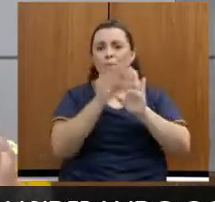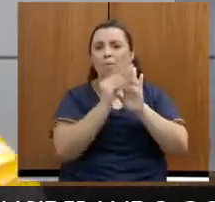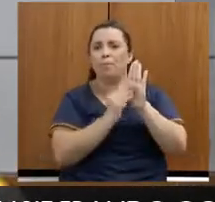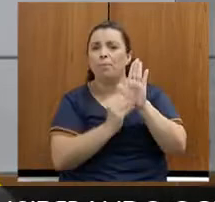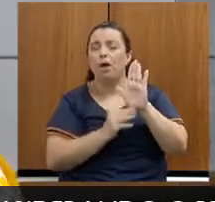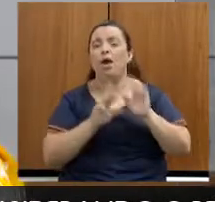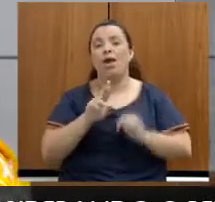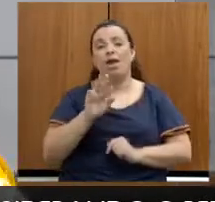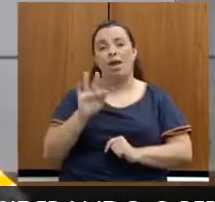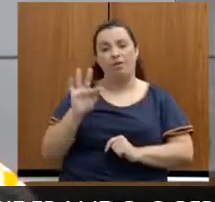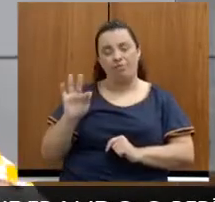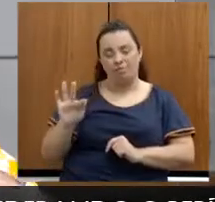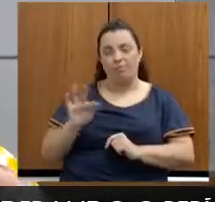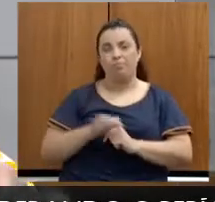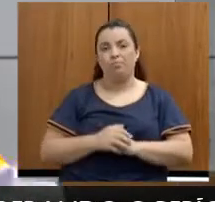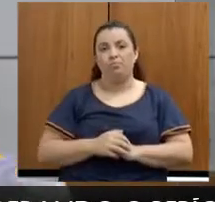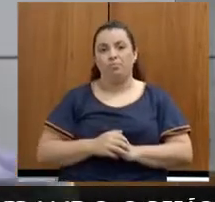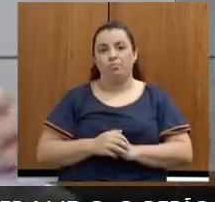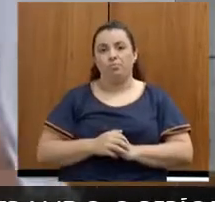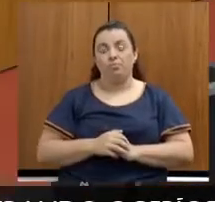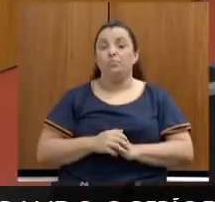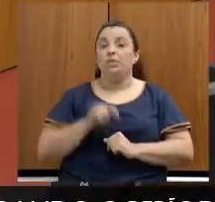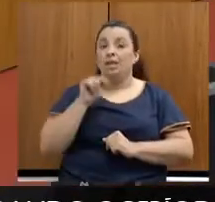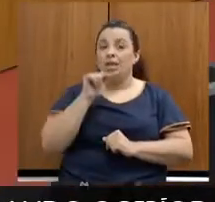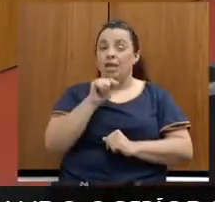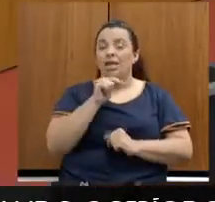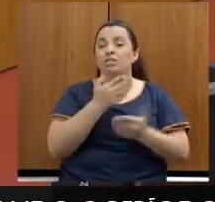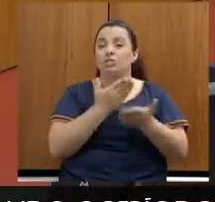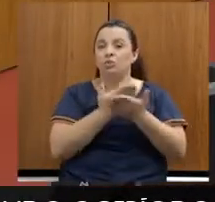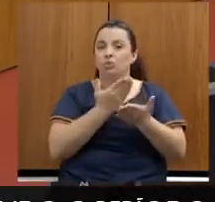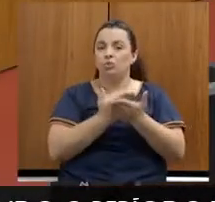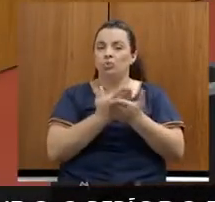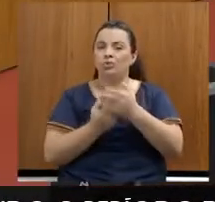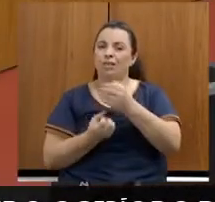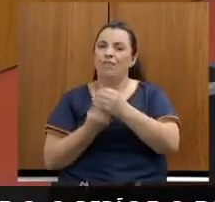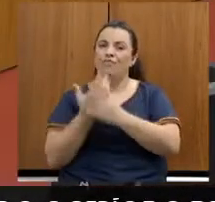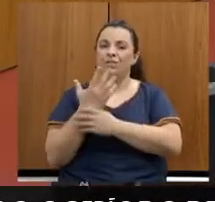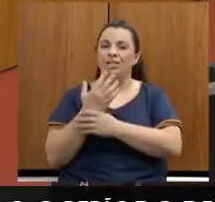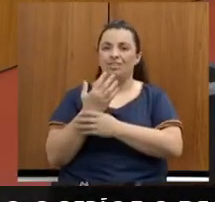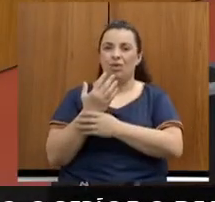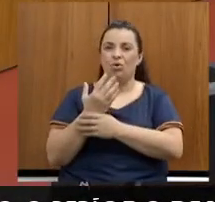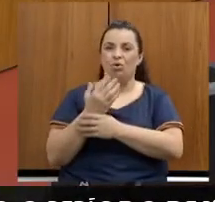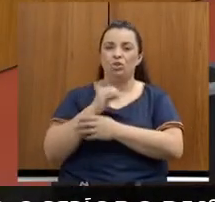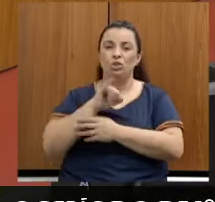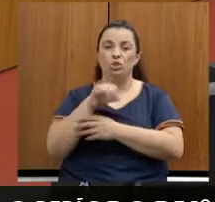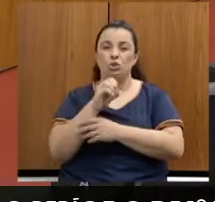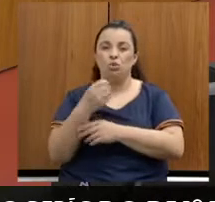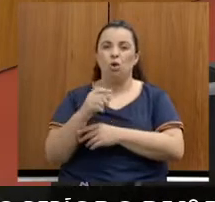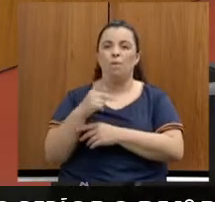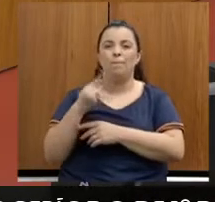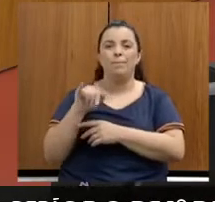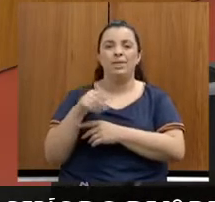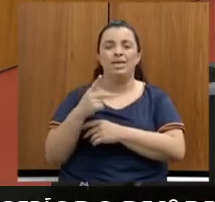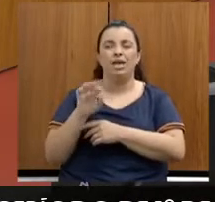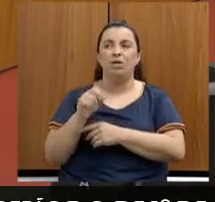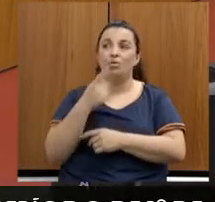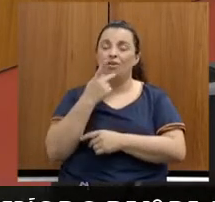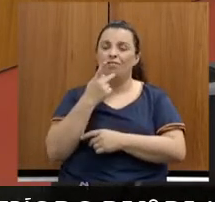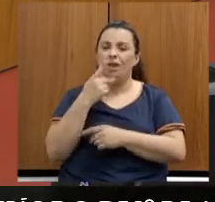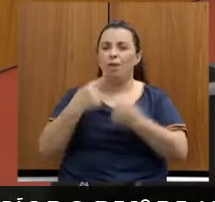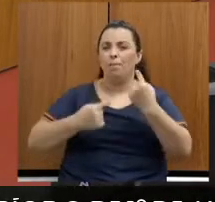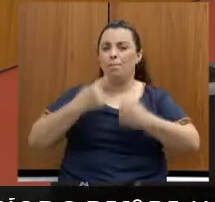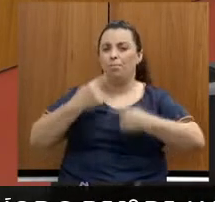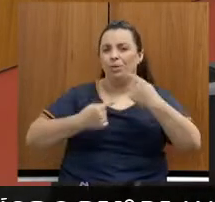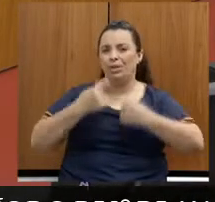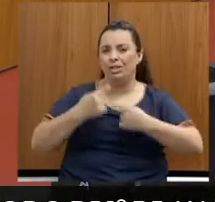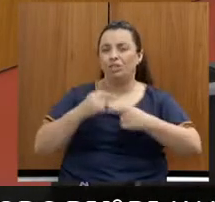presidente, exatamente esse estudo da Fundação João Pinheiro, onde, sobre a política estadual de enfrentamento à